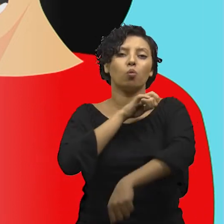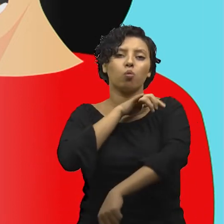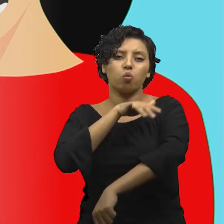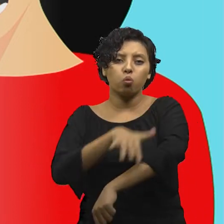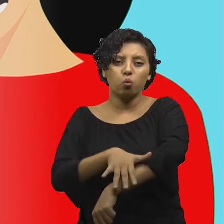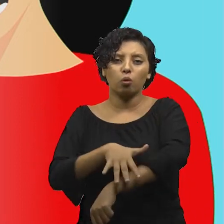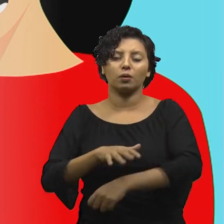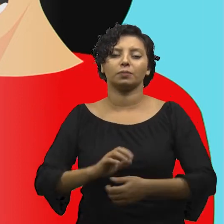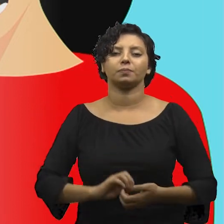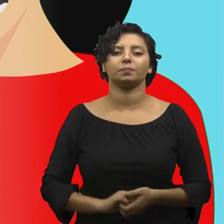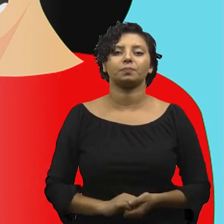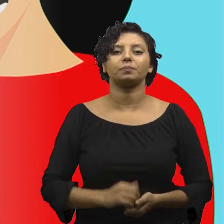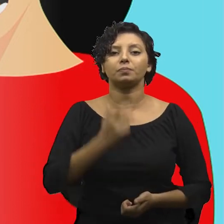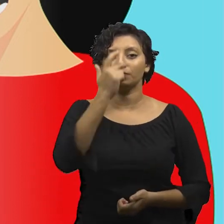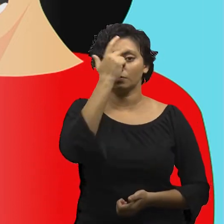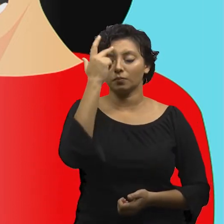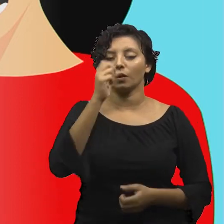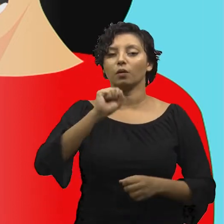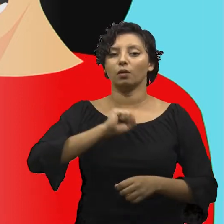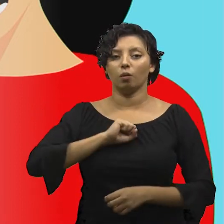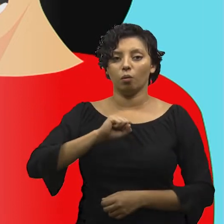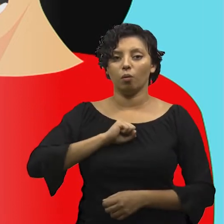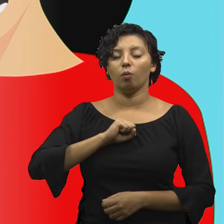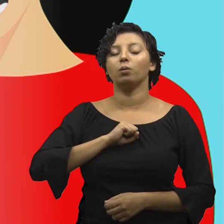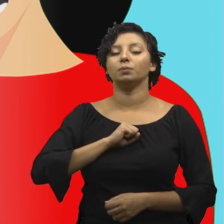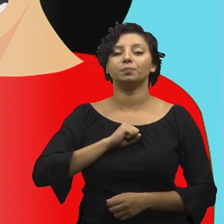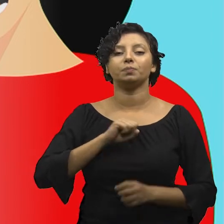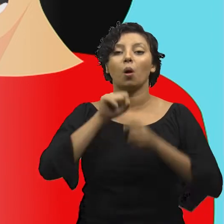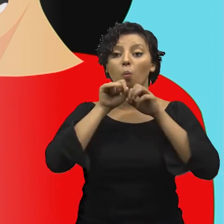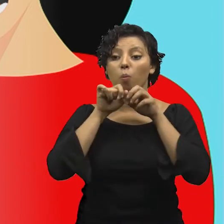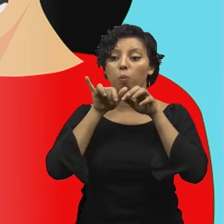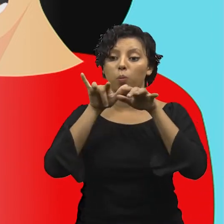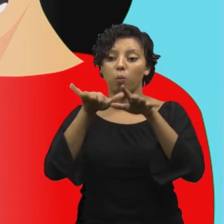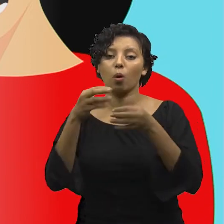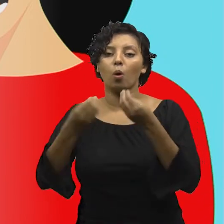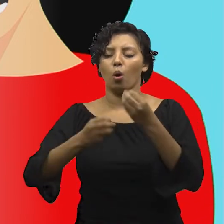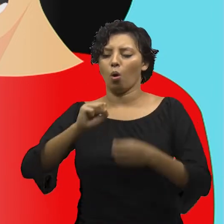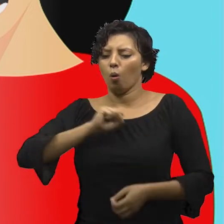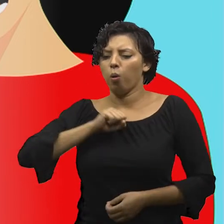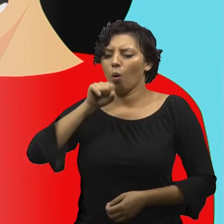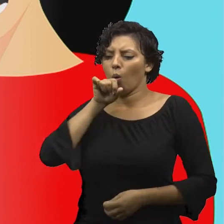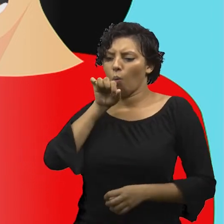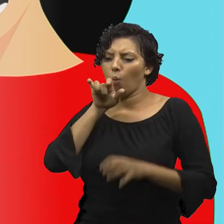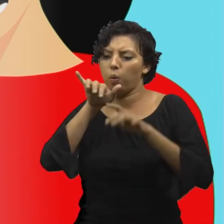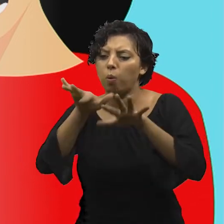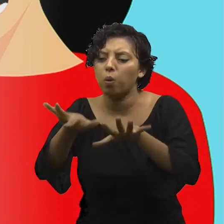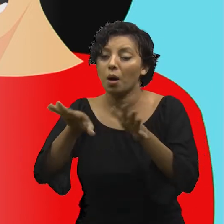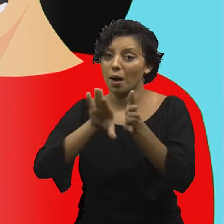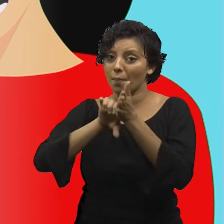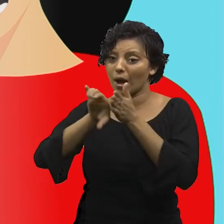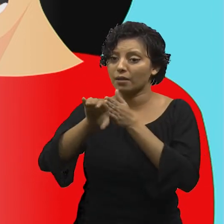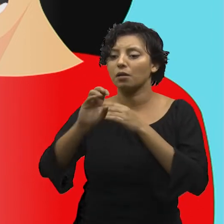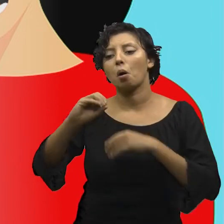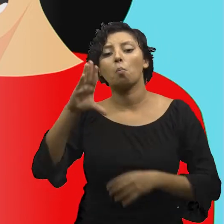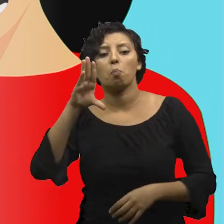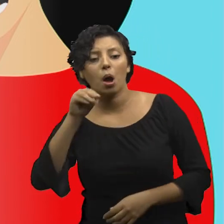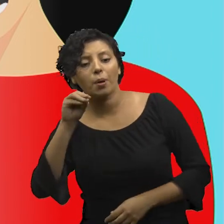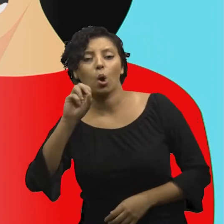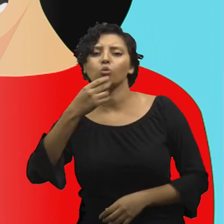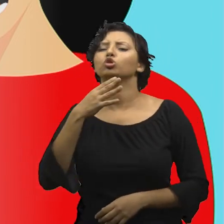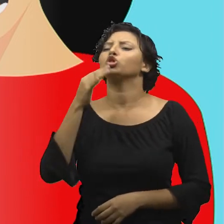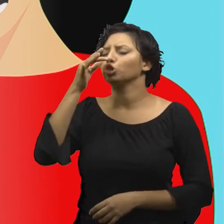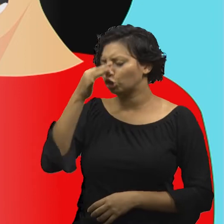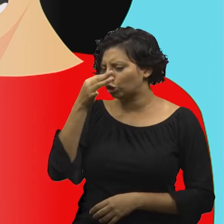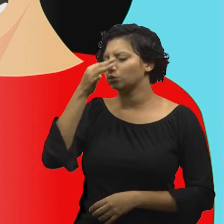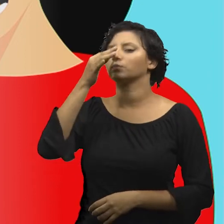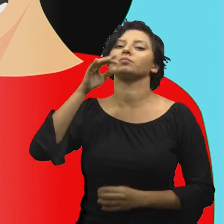Pessoas com tuberculose espalham a bactéria pelo ar quando tossem, Falam ou espirram. E dessa maneira,